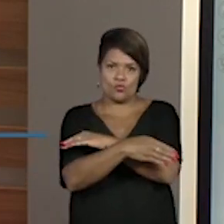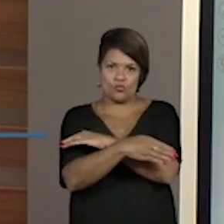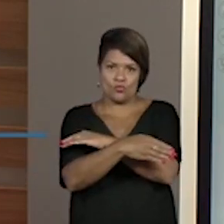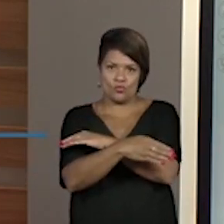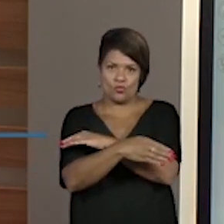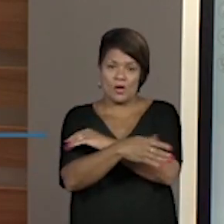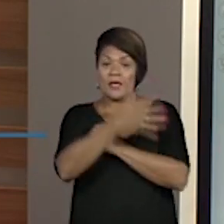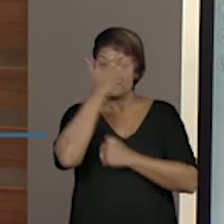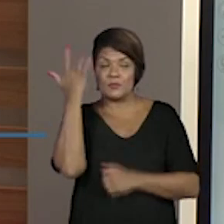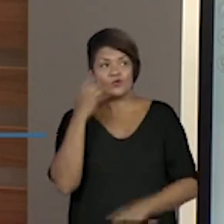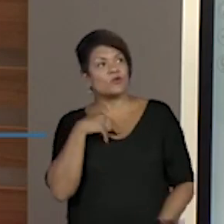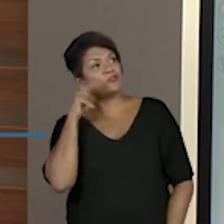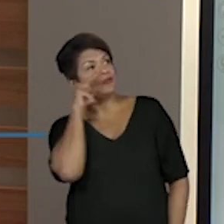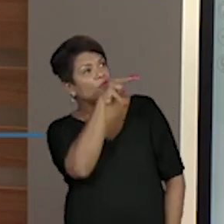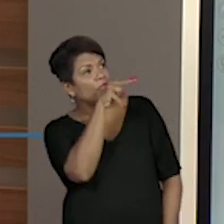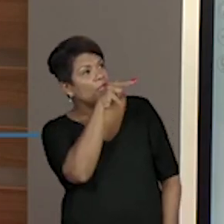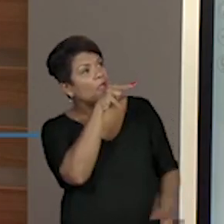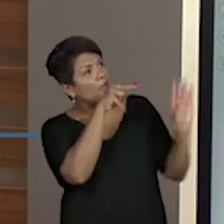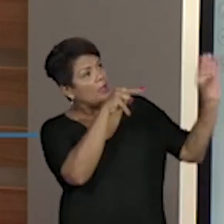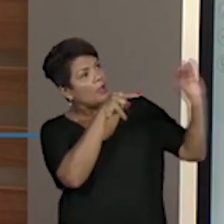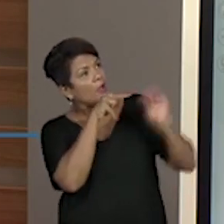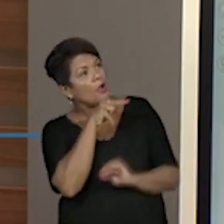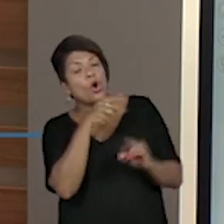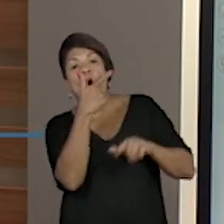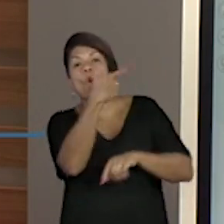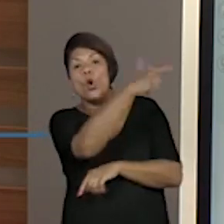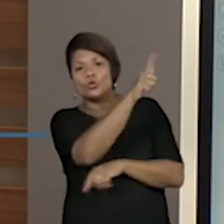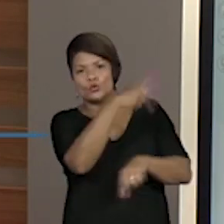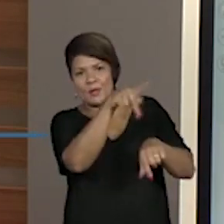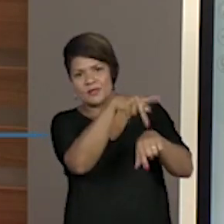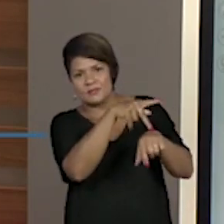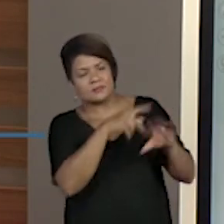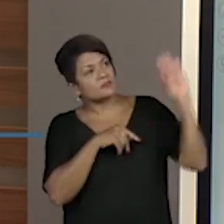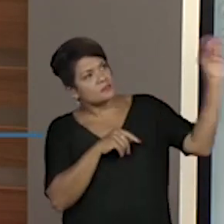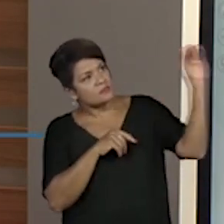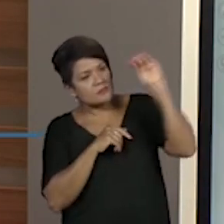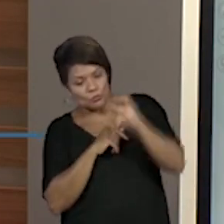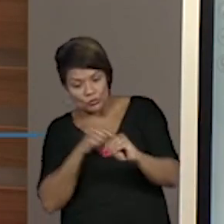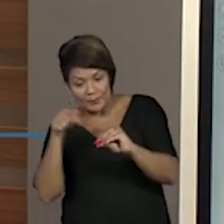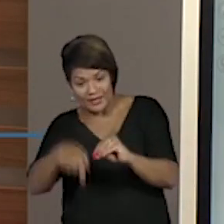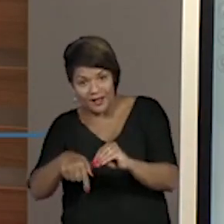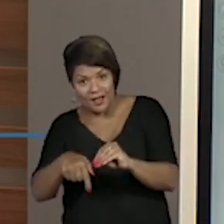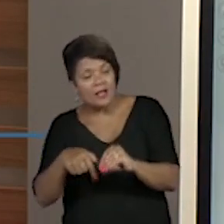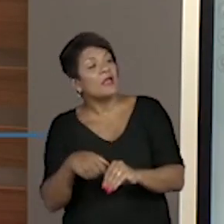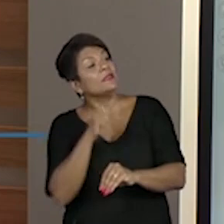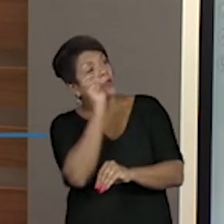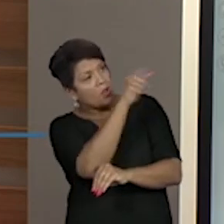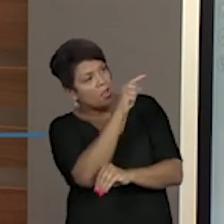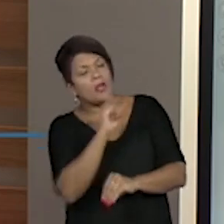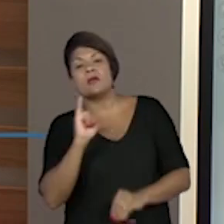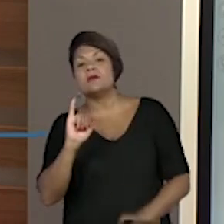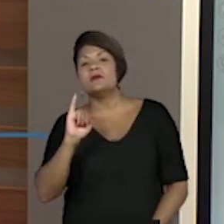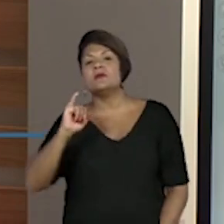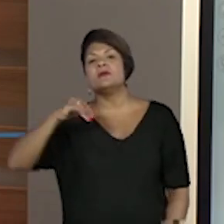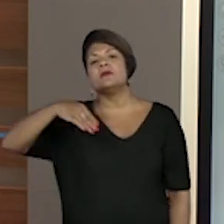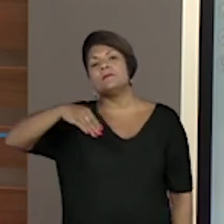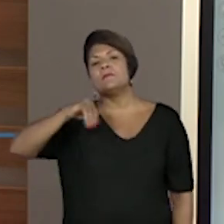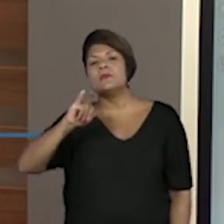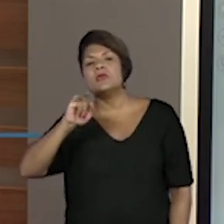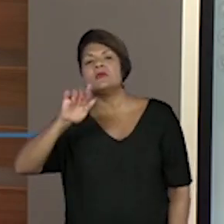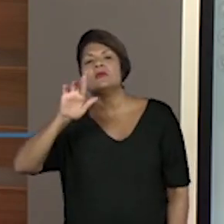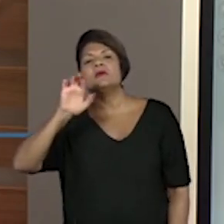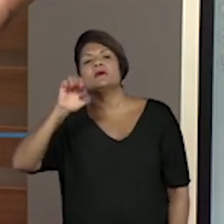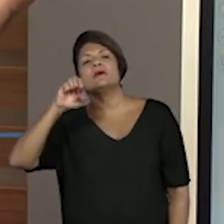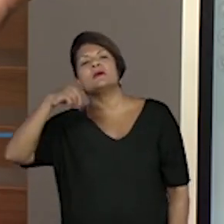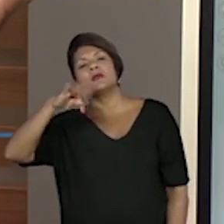ou seja, as pessoas que vêm de um outro país, elas vão me ver como imigrante. Ou seja, alguém que